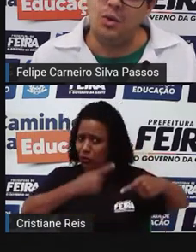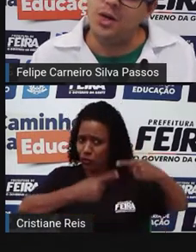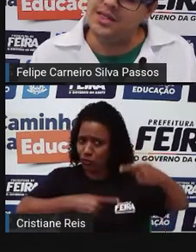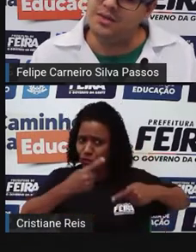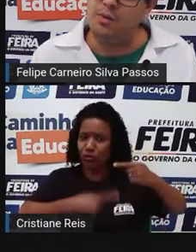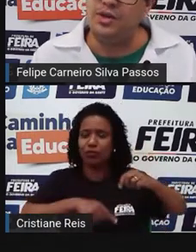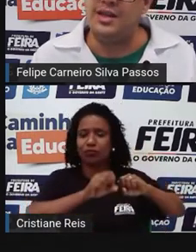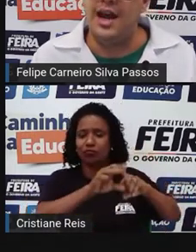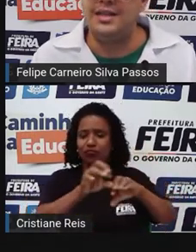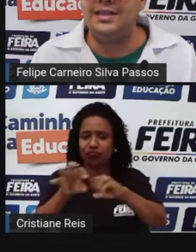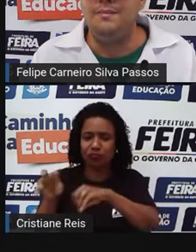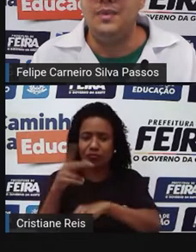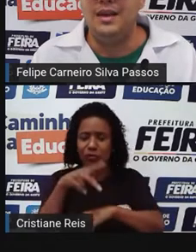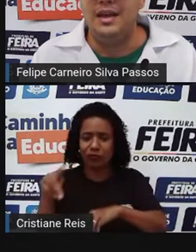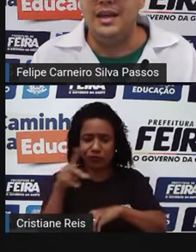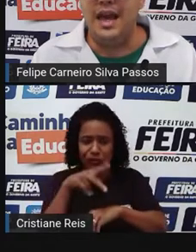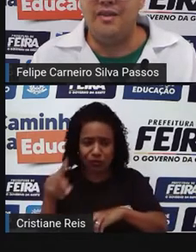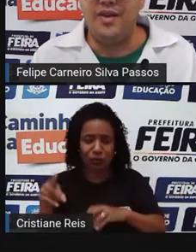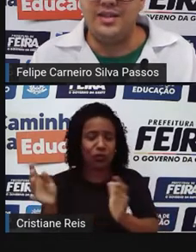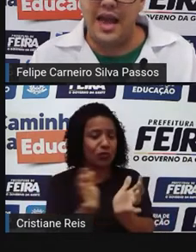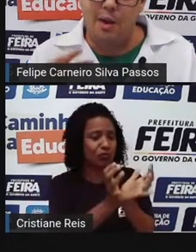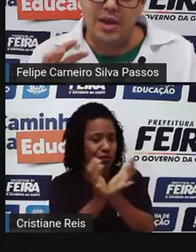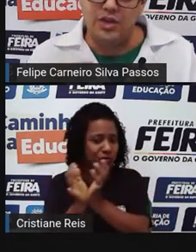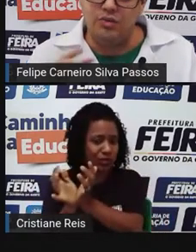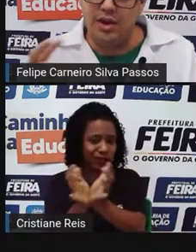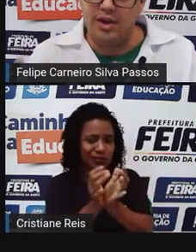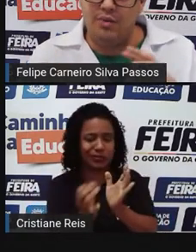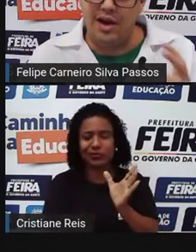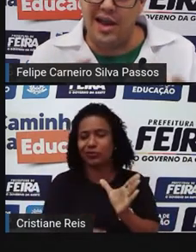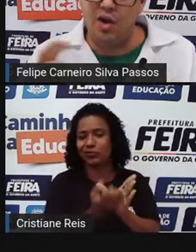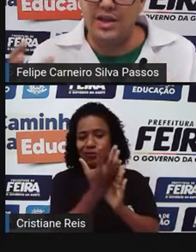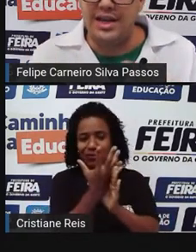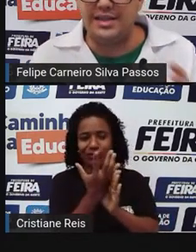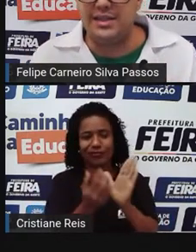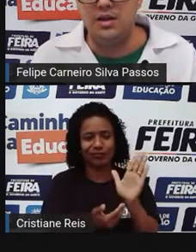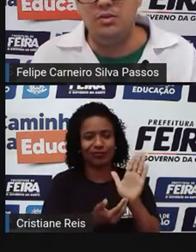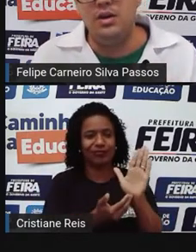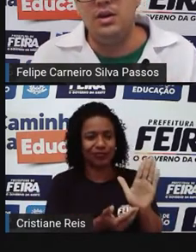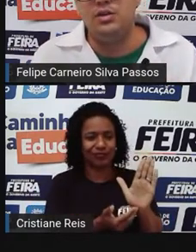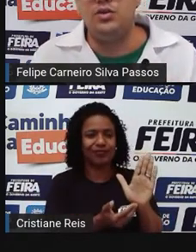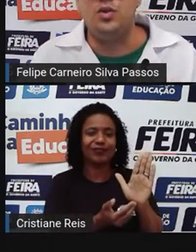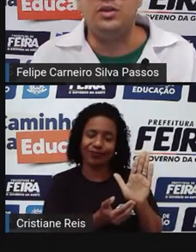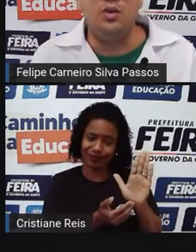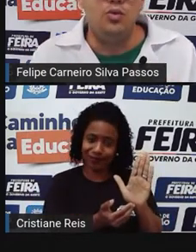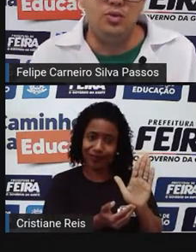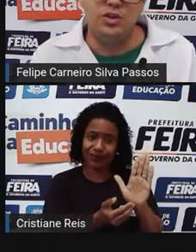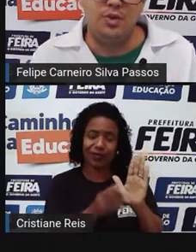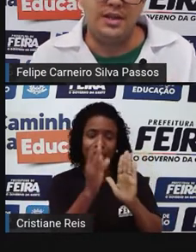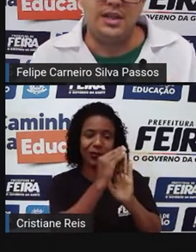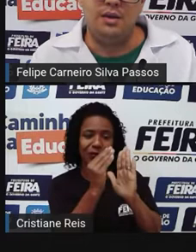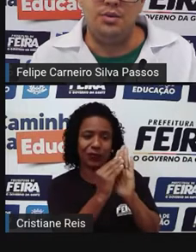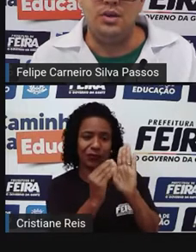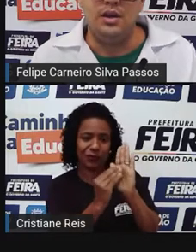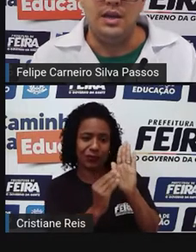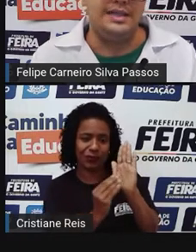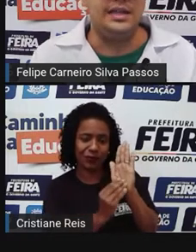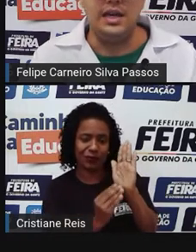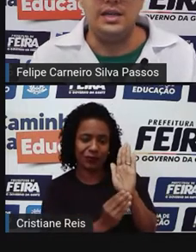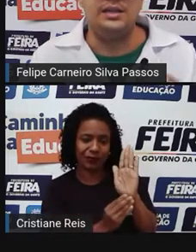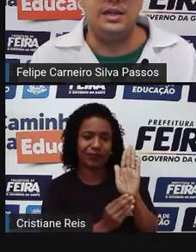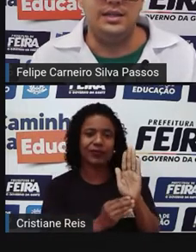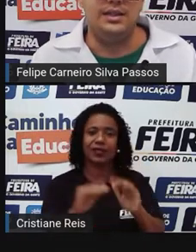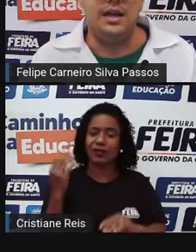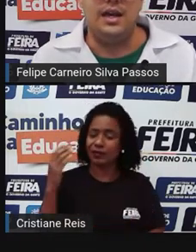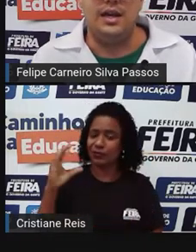educadores, entre comunidades. E ela fez, realmente, uma reordenação dos conteúdos. Por exemplo, em